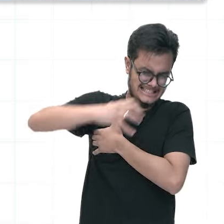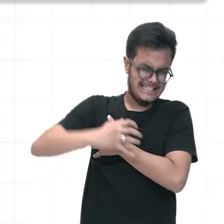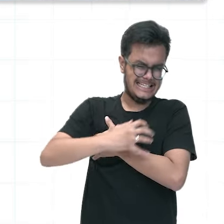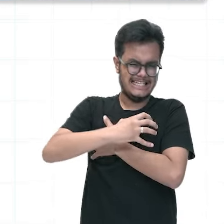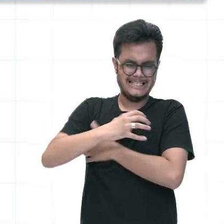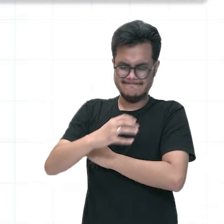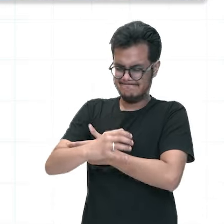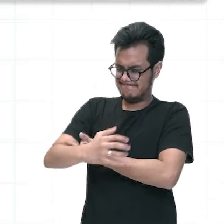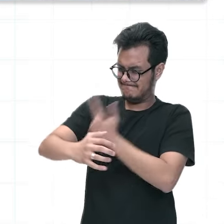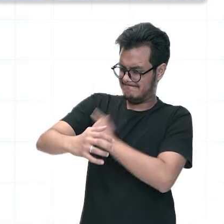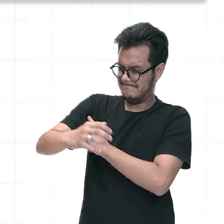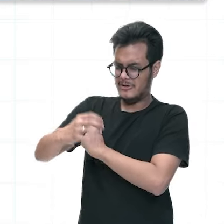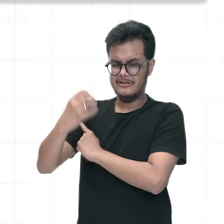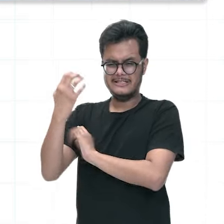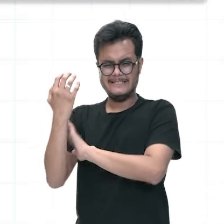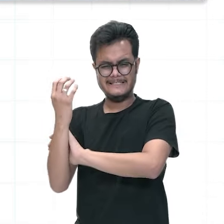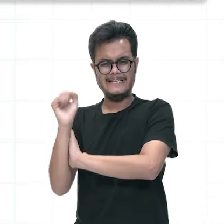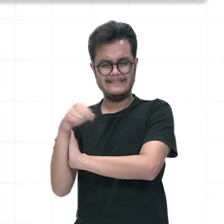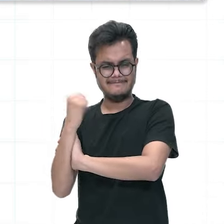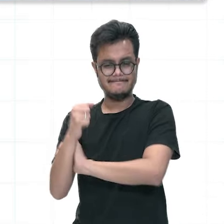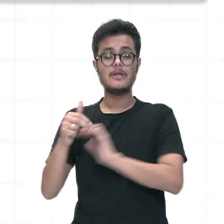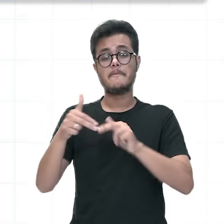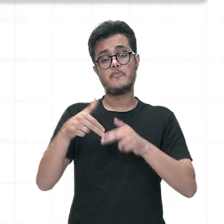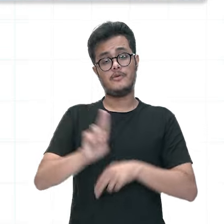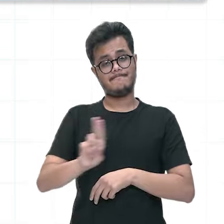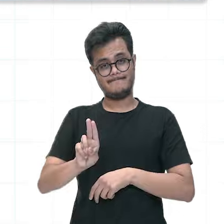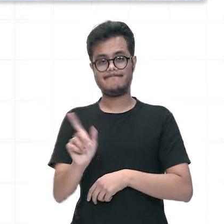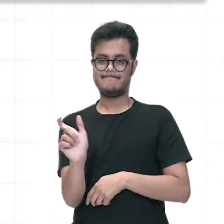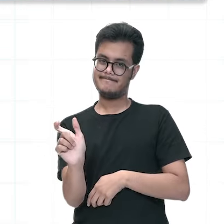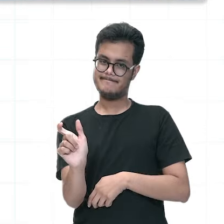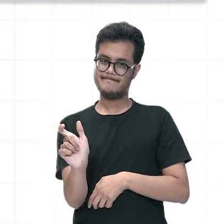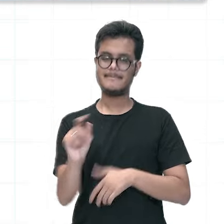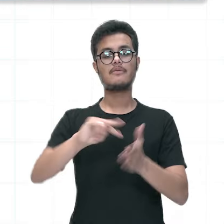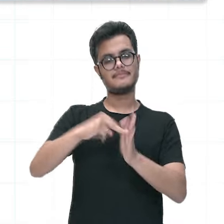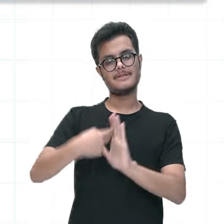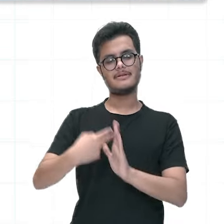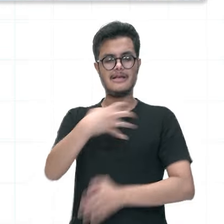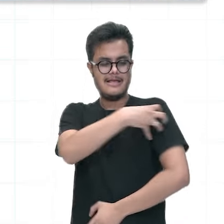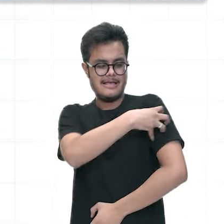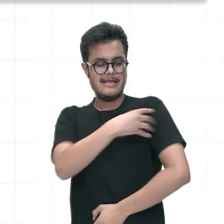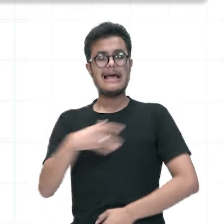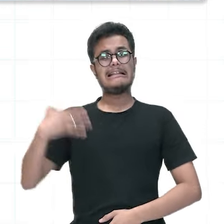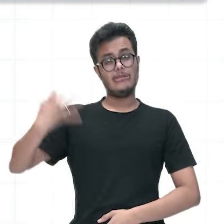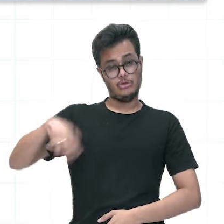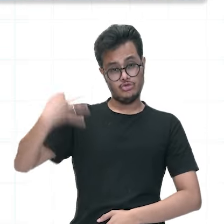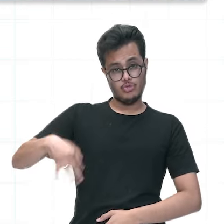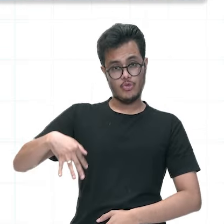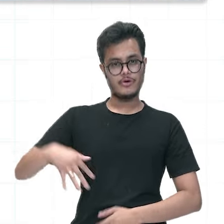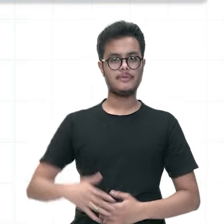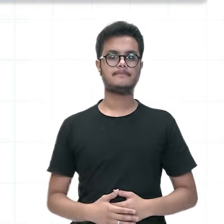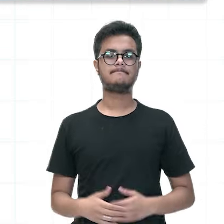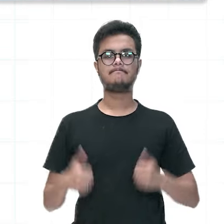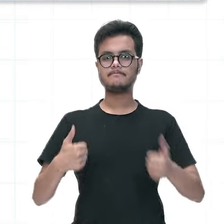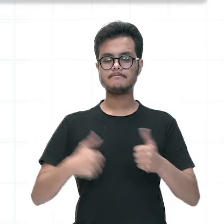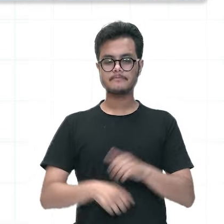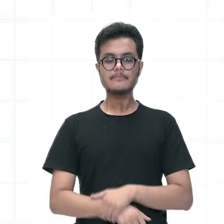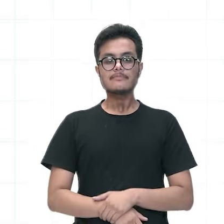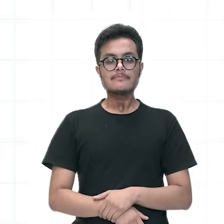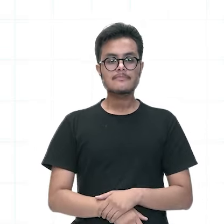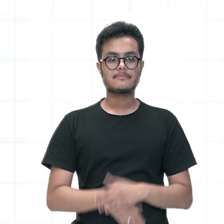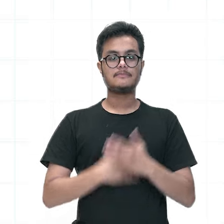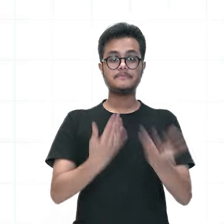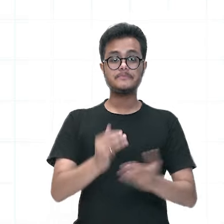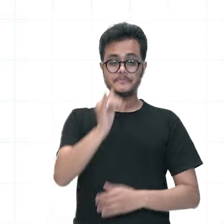doloridos. Então, por isso esse nome, né? Então, é uma característica forte aí dessa doença, certo? A